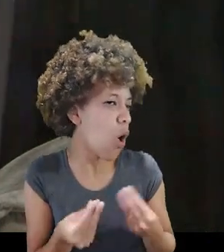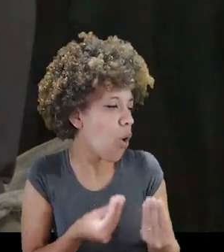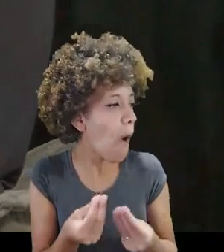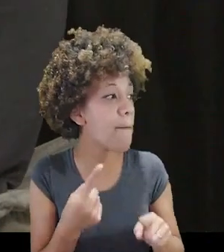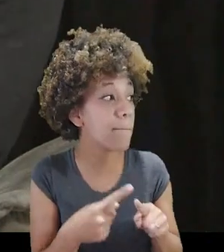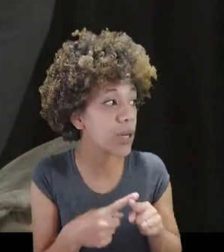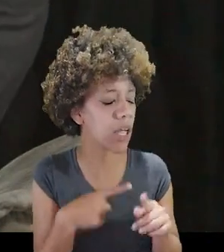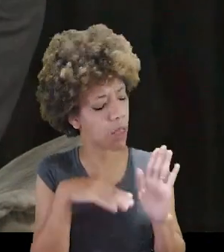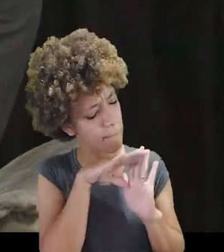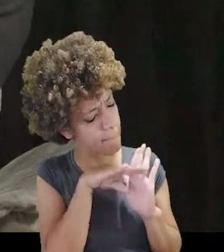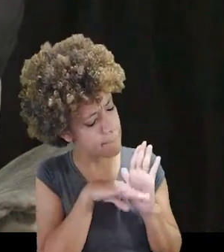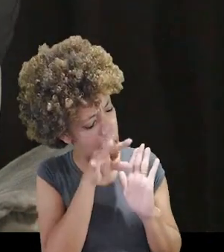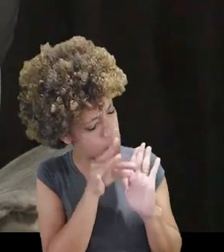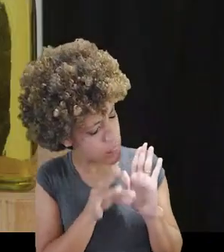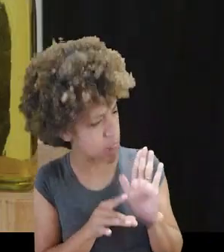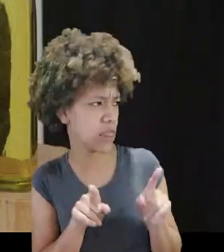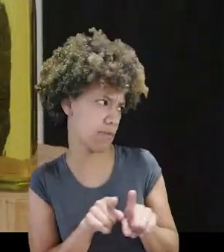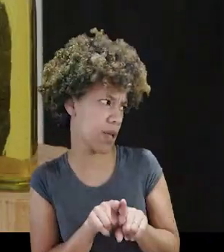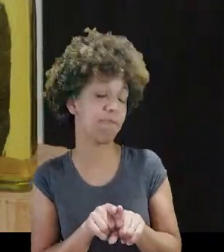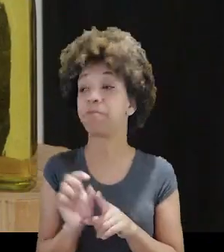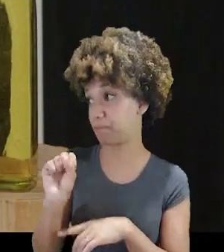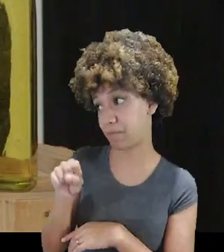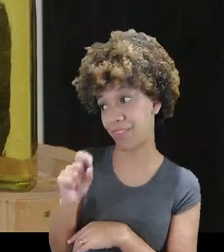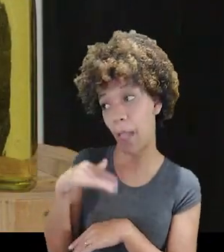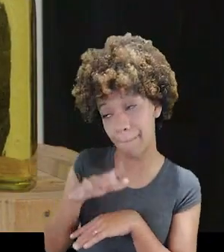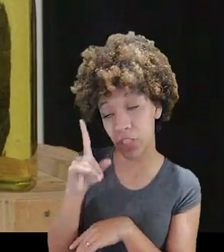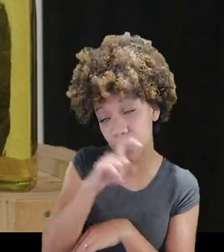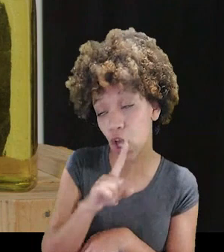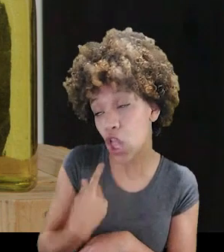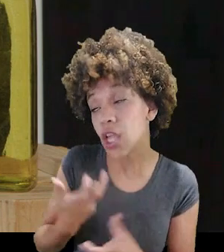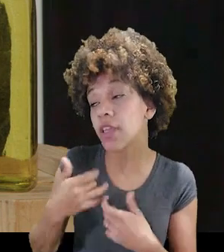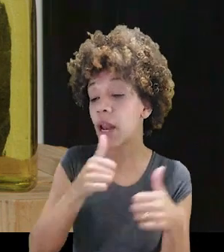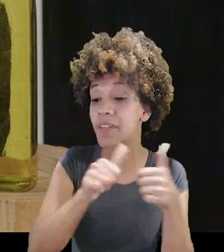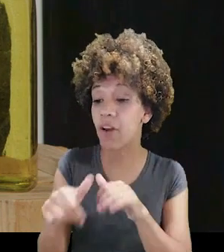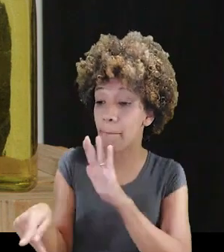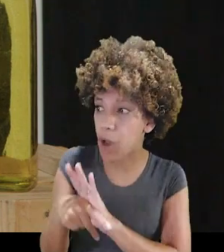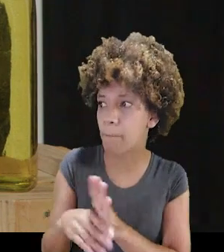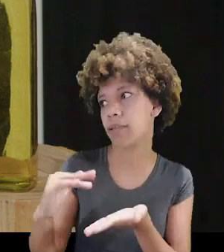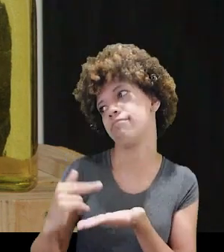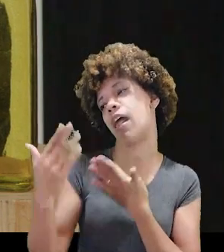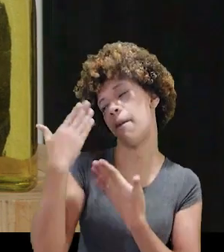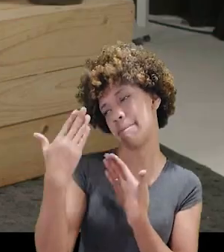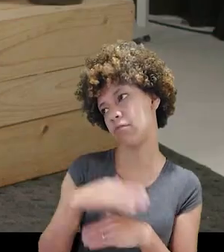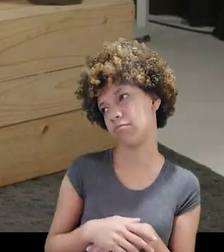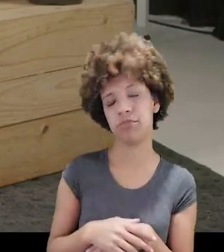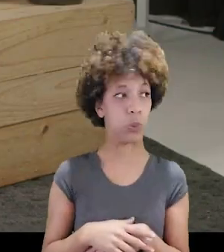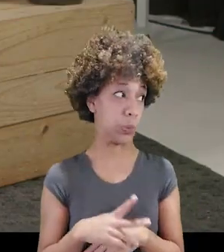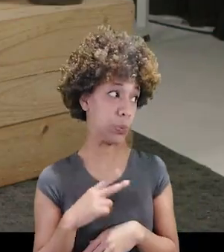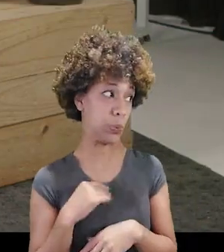Como é que funciona? Porque você é criteriosa e você é técnica também. Exatamente. Essa é a parte mais difícil. Na verdade, nós queremos avaliar a nossa própria terapeuta.